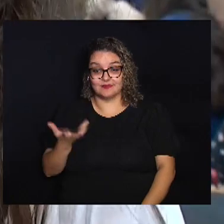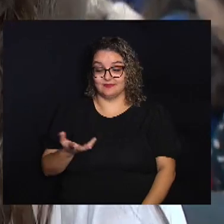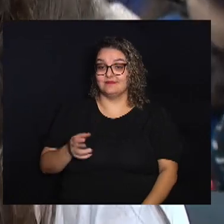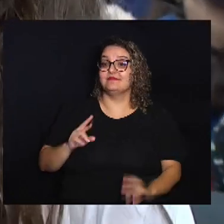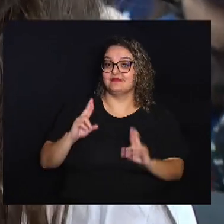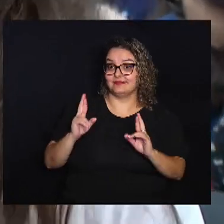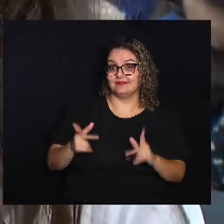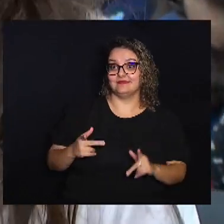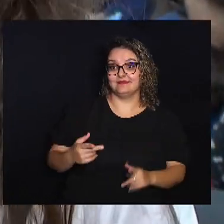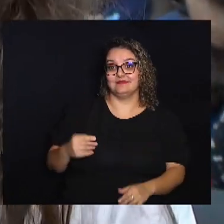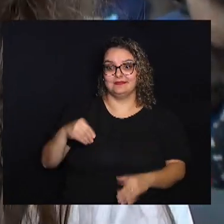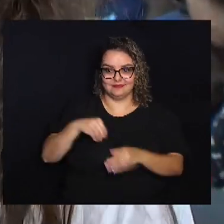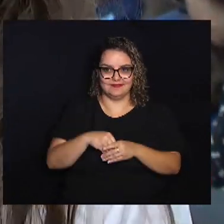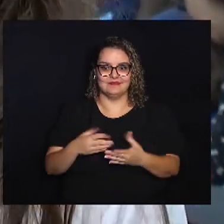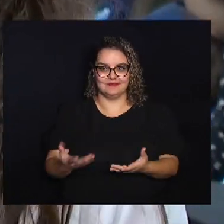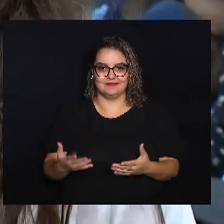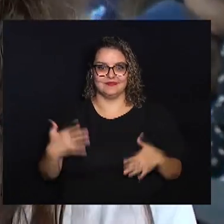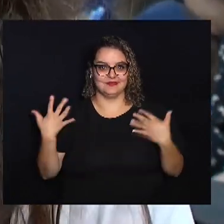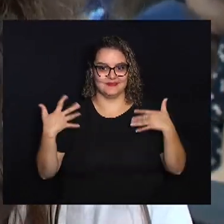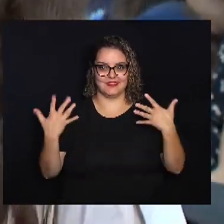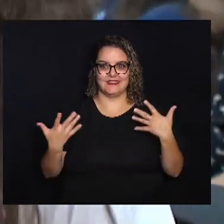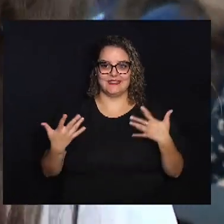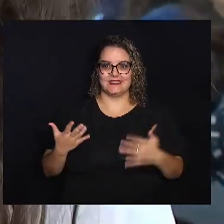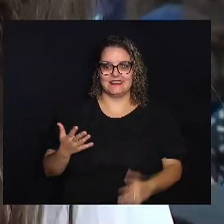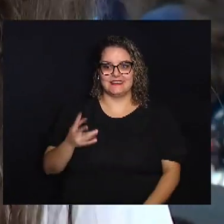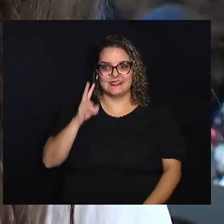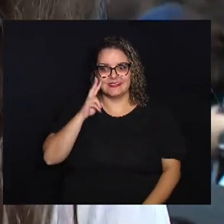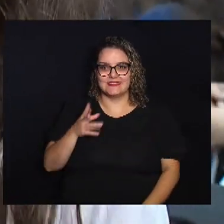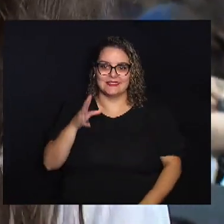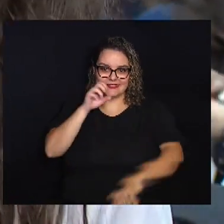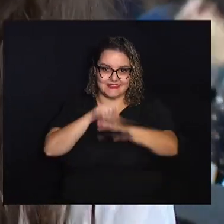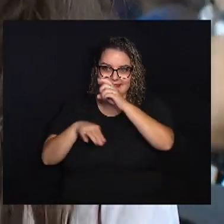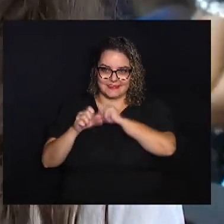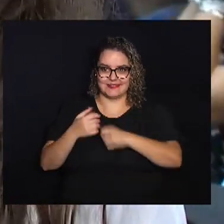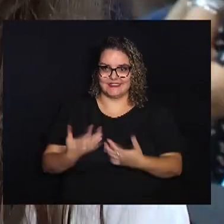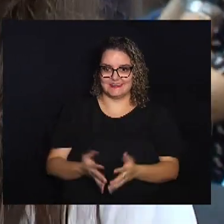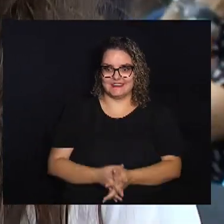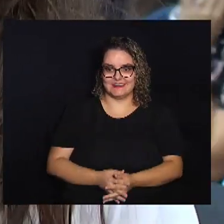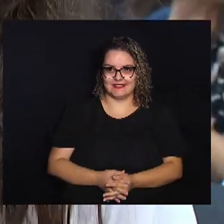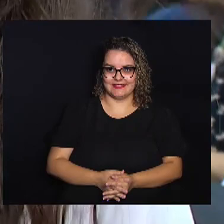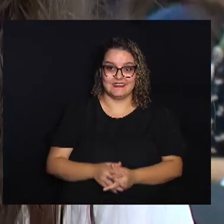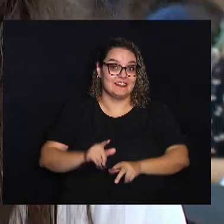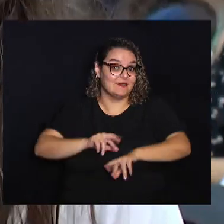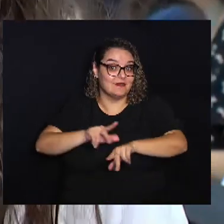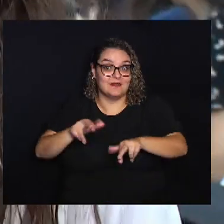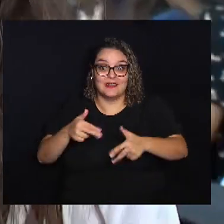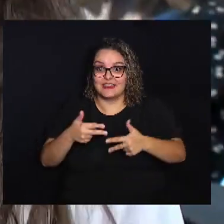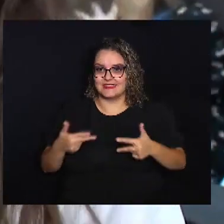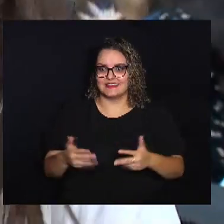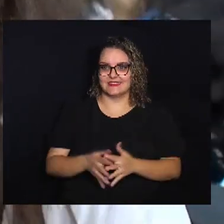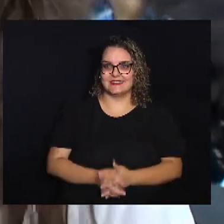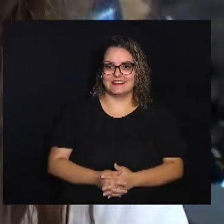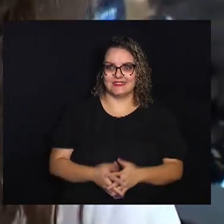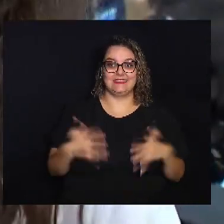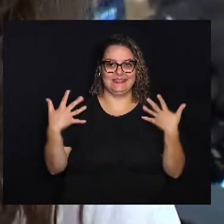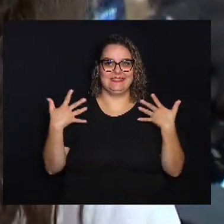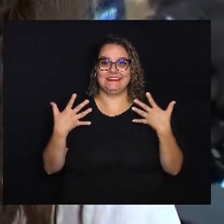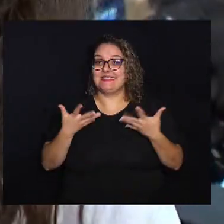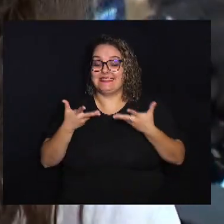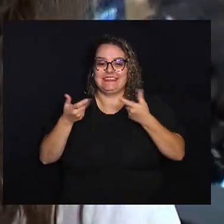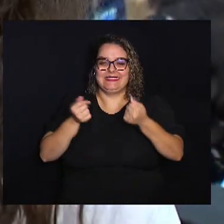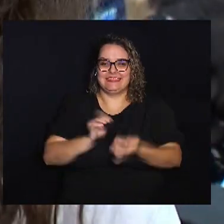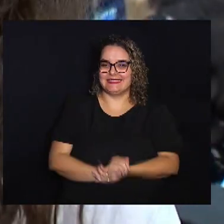diferente De estar aqui Então estou muito animada Para ver o que a gente Pode aprender Porque tem tanta coisa Que eu estou maravilhada